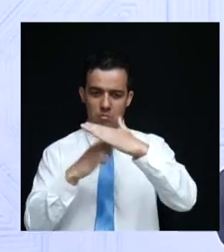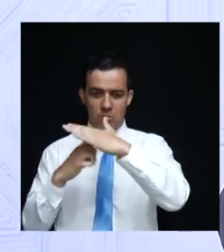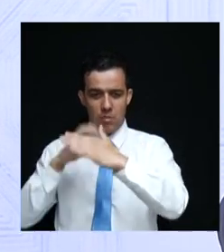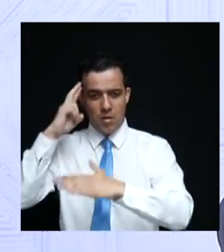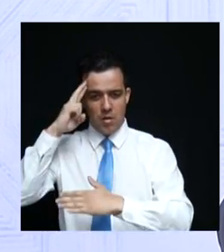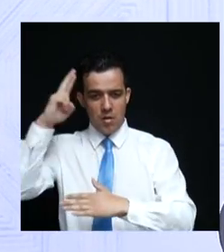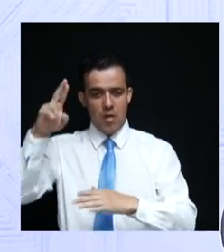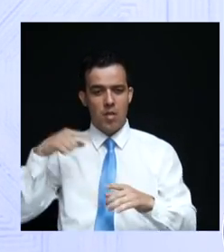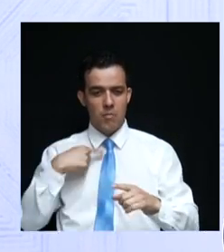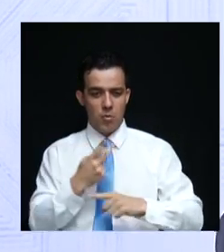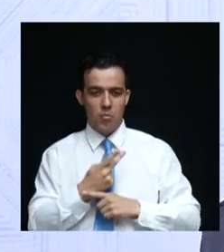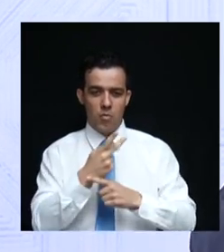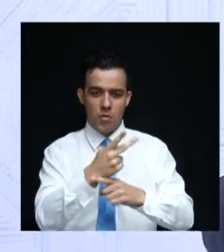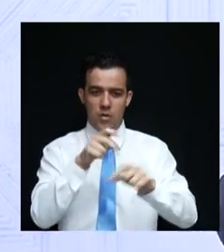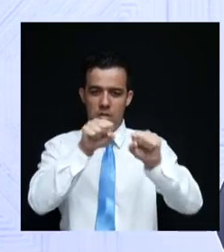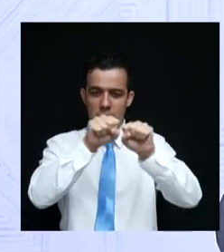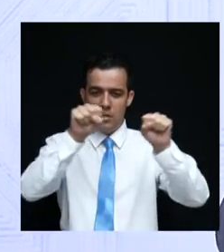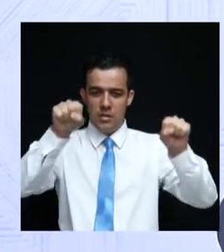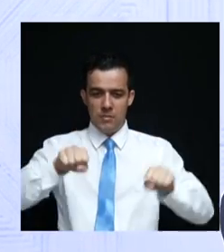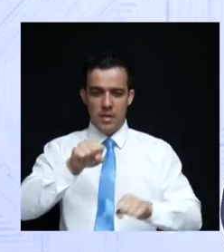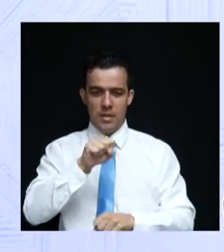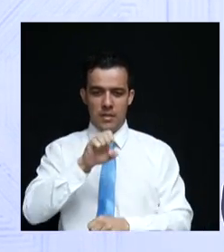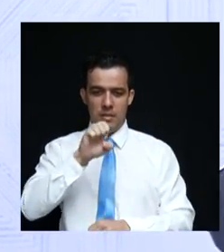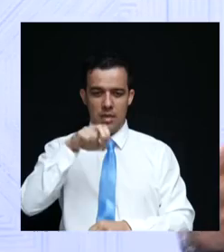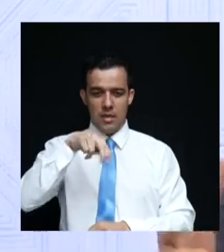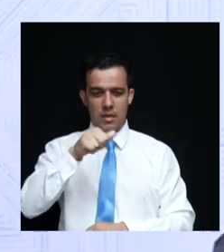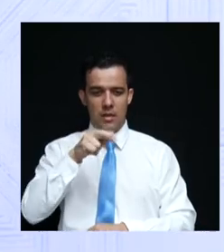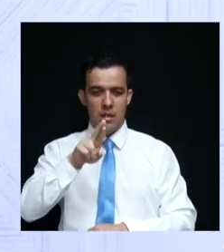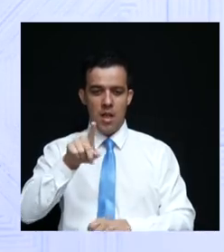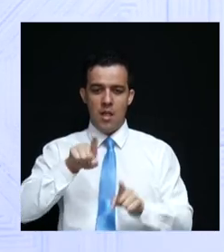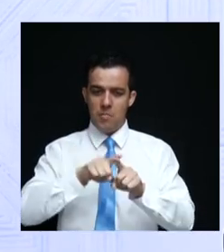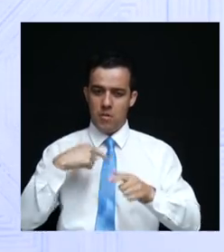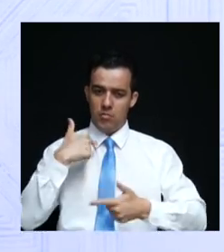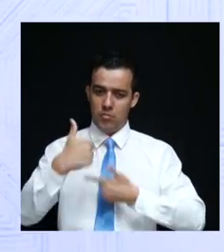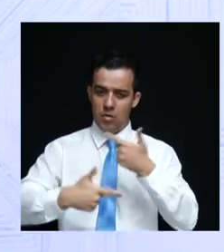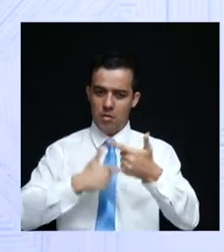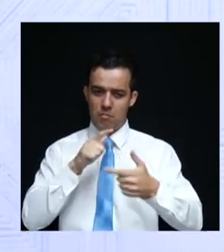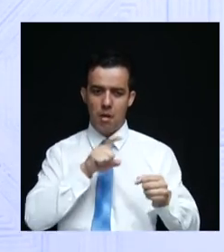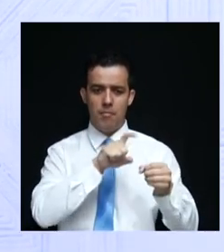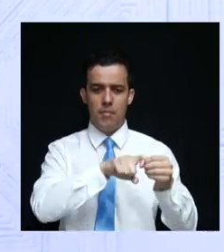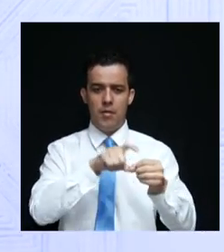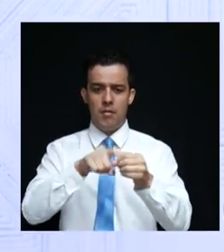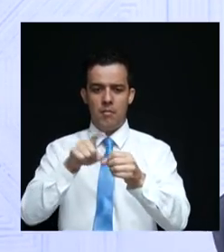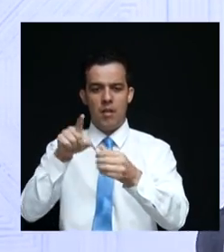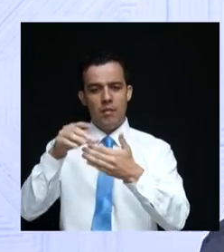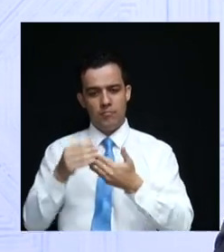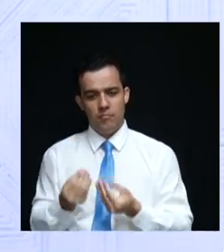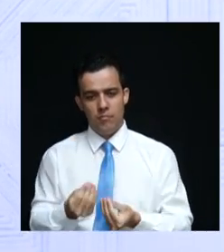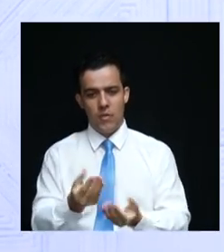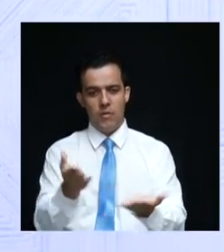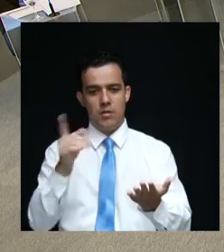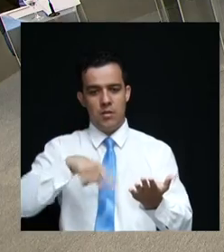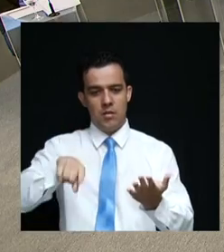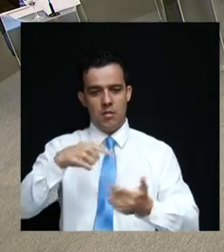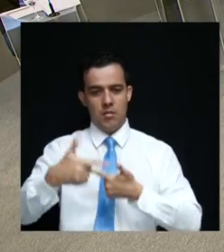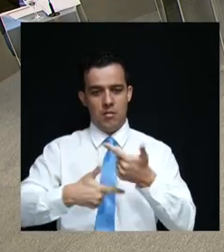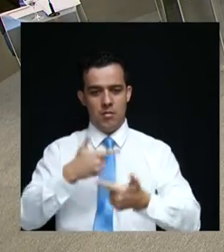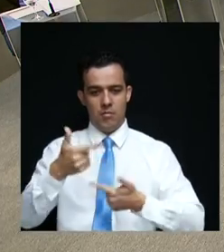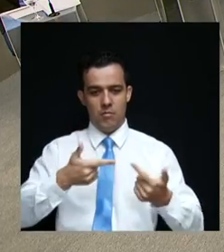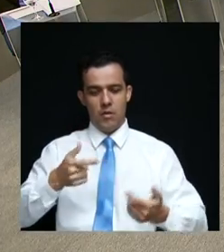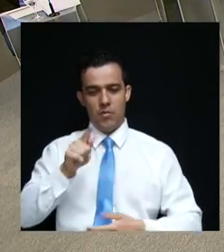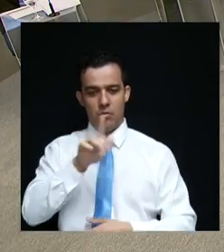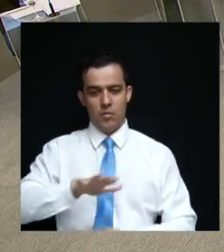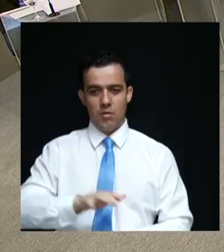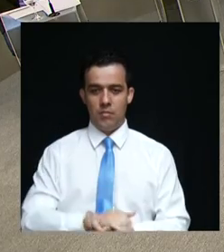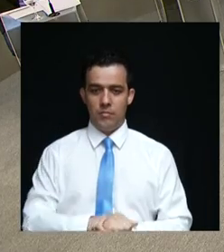o sistema Senar e trabalharei em total parceria para trazer emprego ao povo goiano. Candidato Daniel